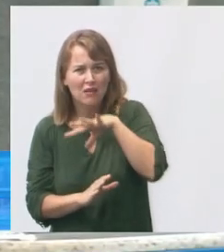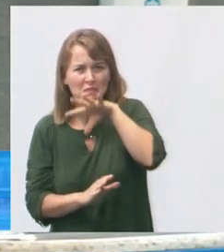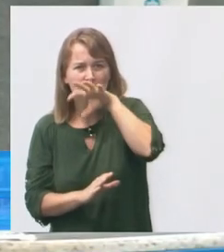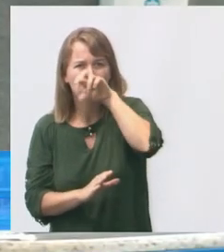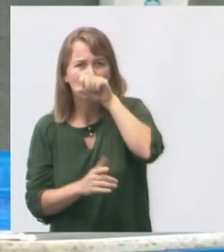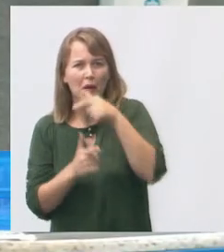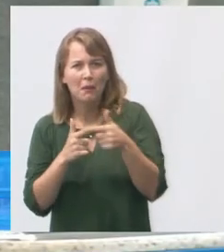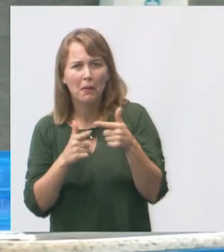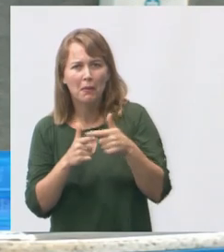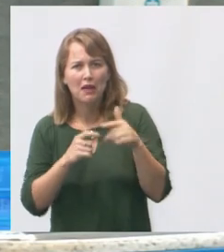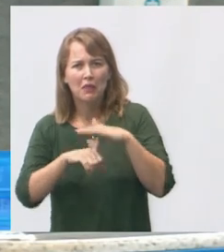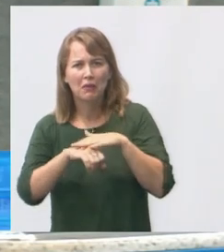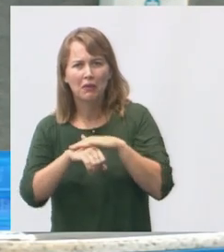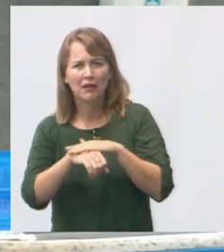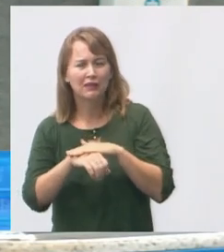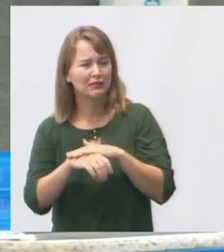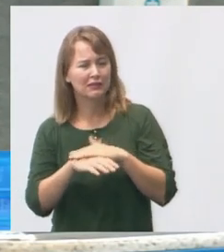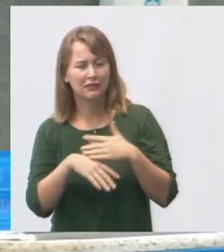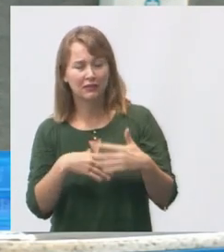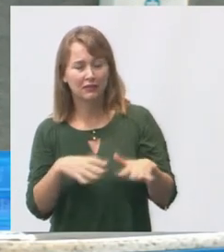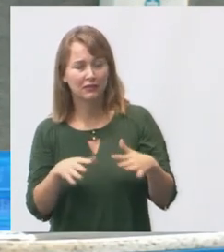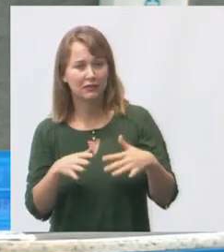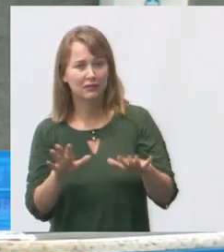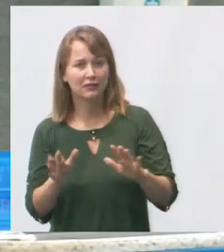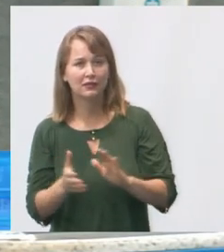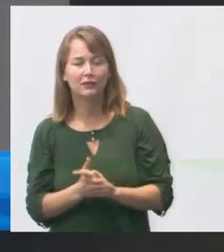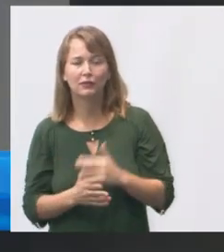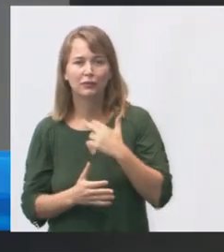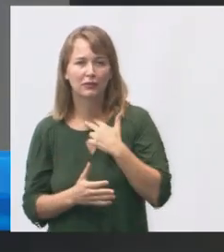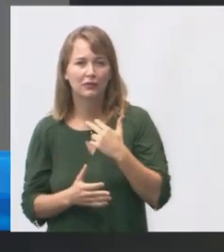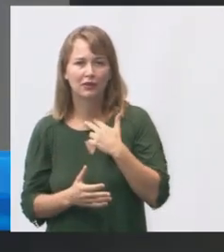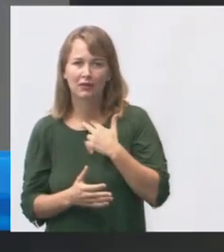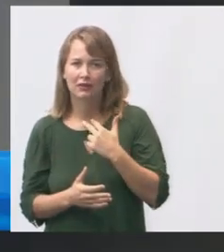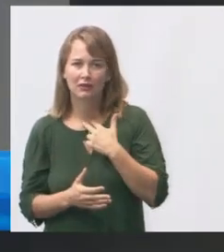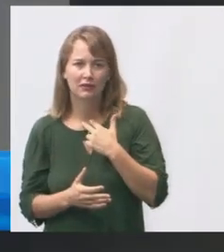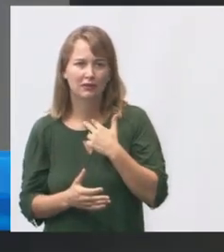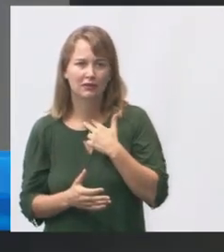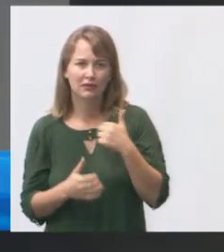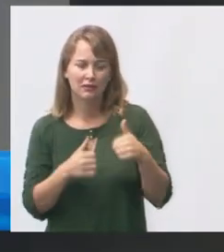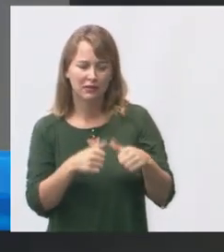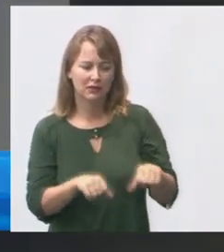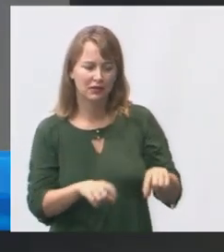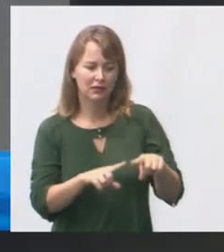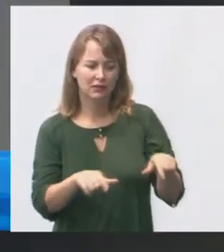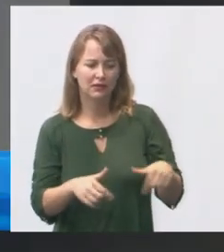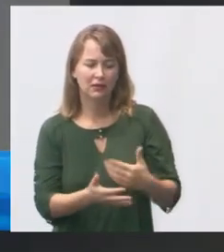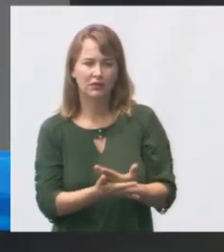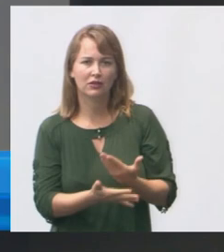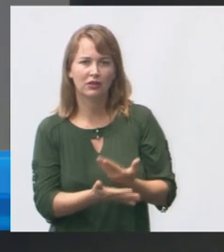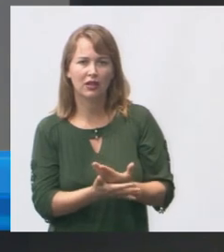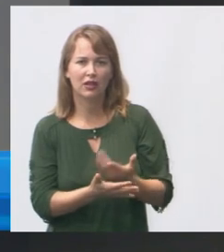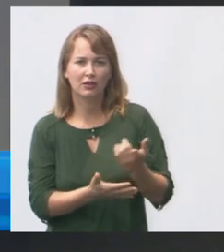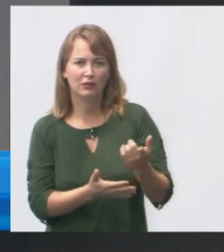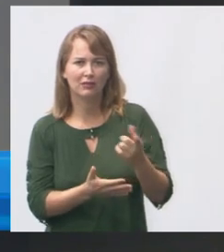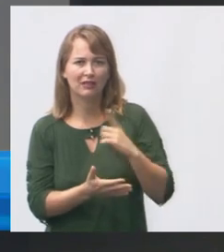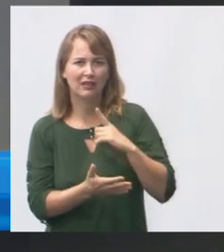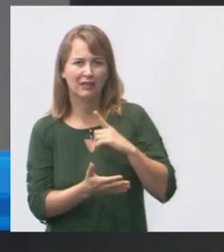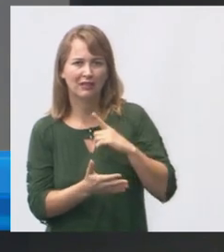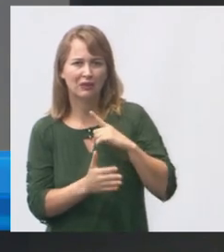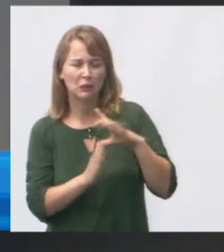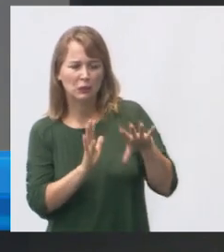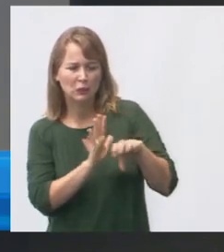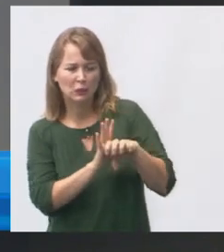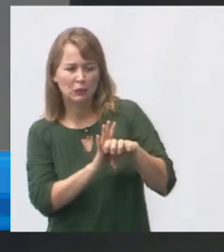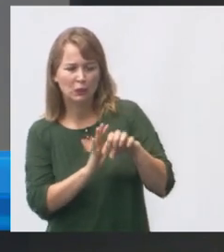respiratória vai embora não tem condição nenhuma de ficar na sala de aula com essa com essa umidade com esse